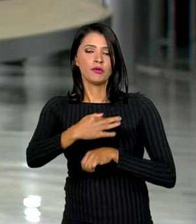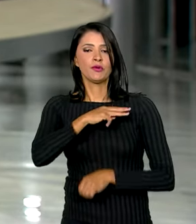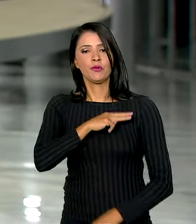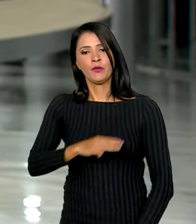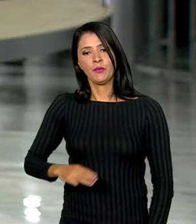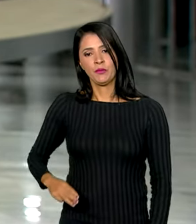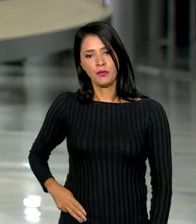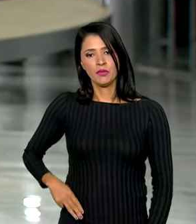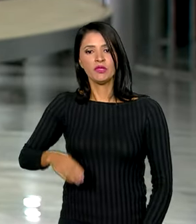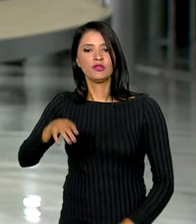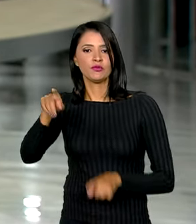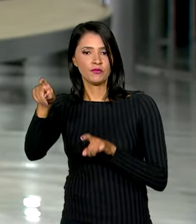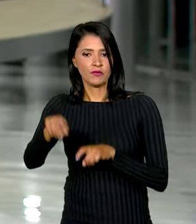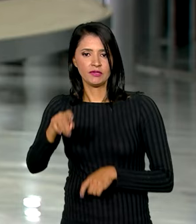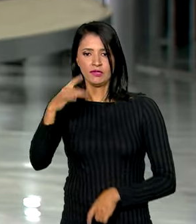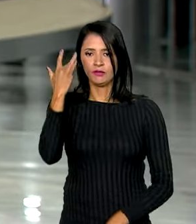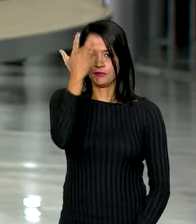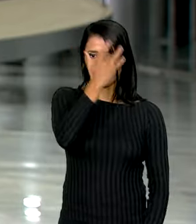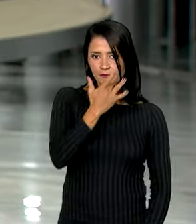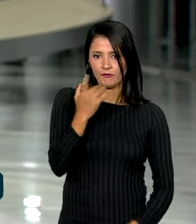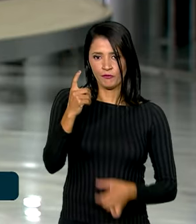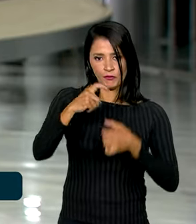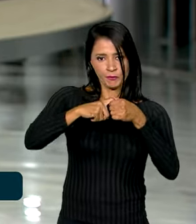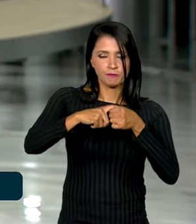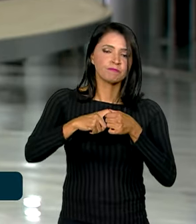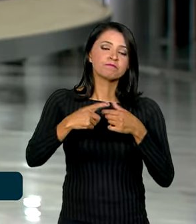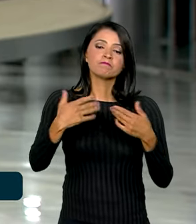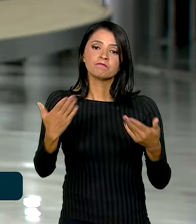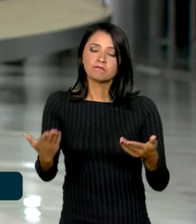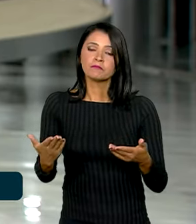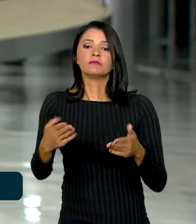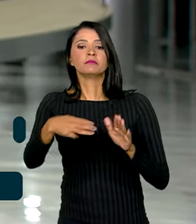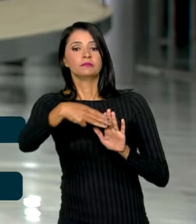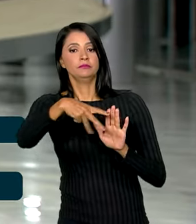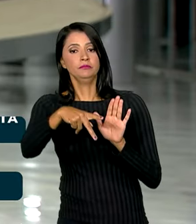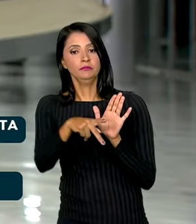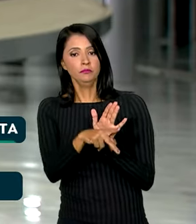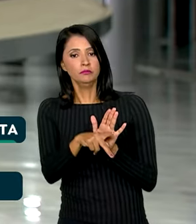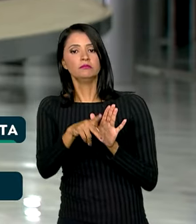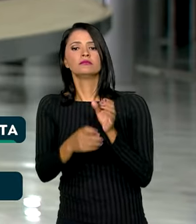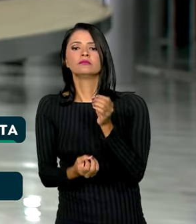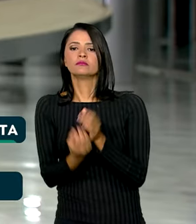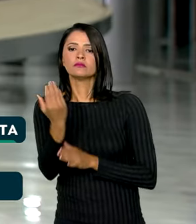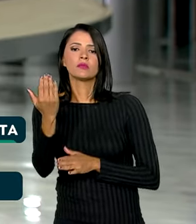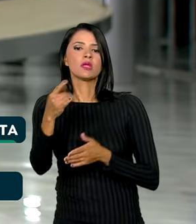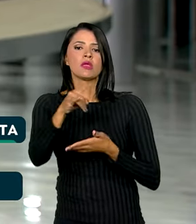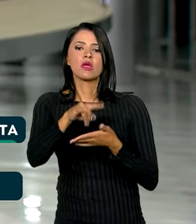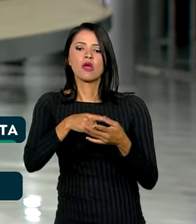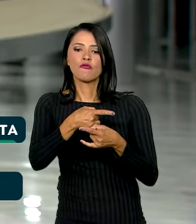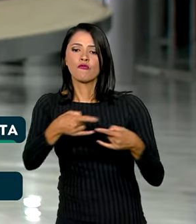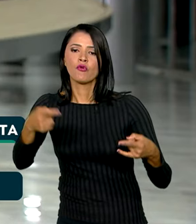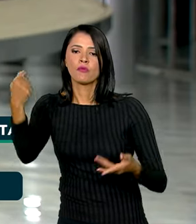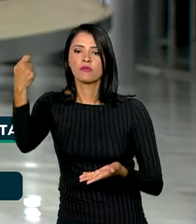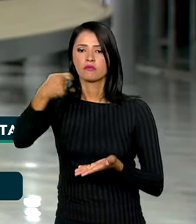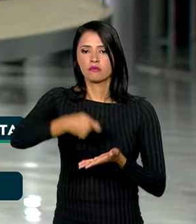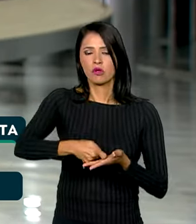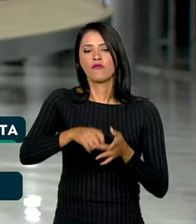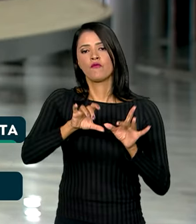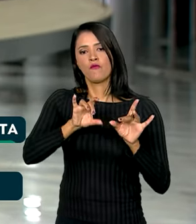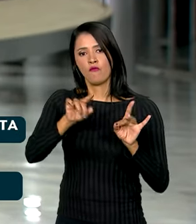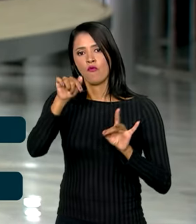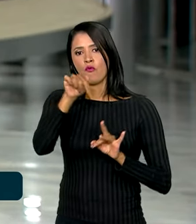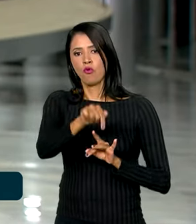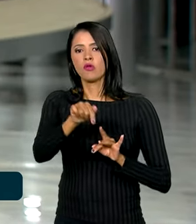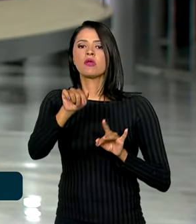Fazenda, Fernando Haddad. Boa noite novamente. A medida provisória que define a reoneração da folha de pagamentos voltou a ser destaque aqui em